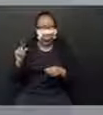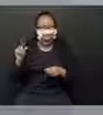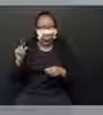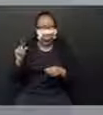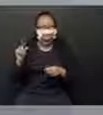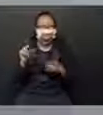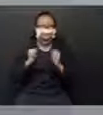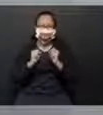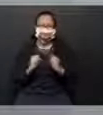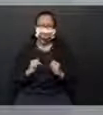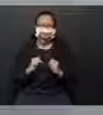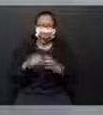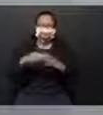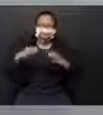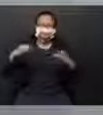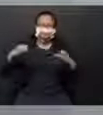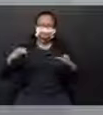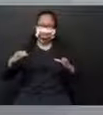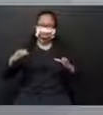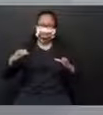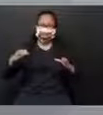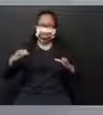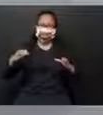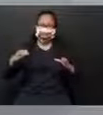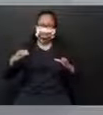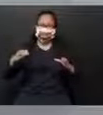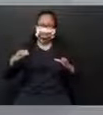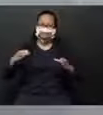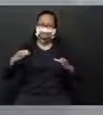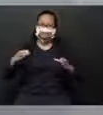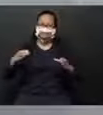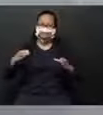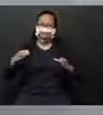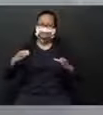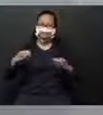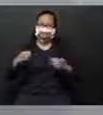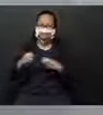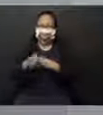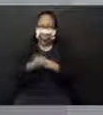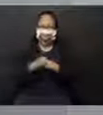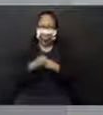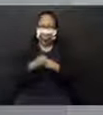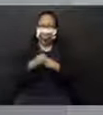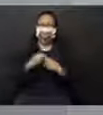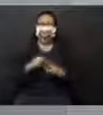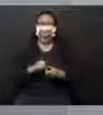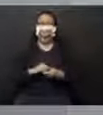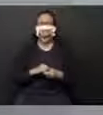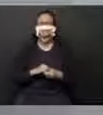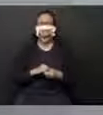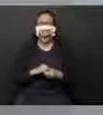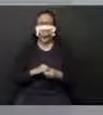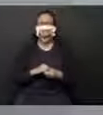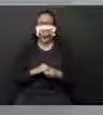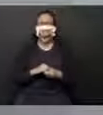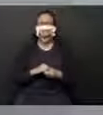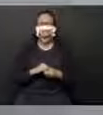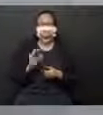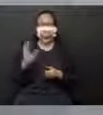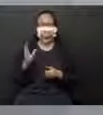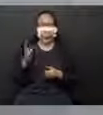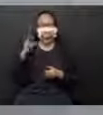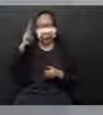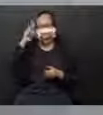que pode ser ampliado, mesmo quando você está ali pertinho dele. Bom, turma, já